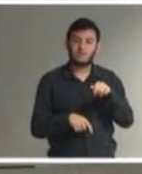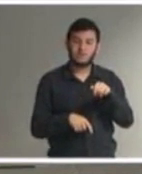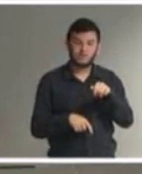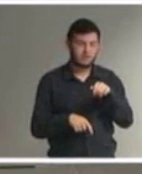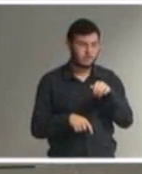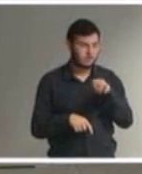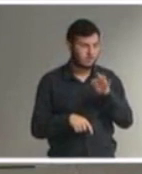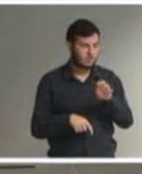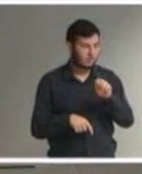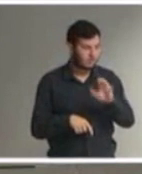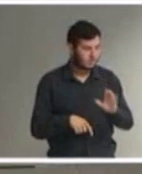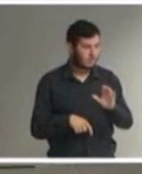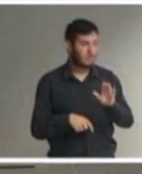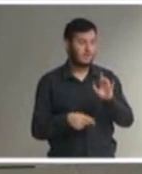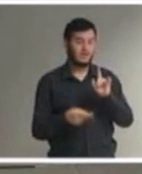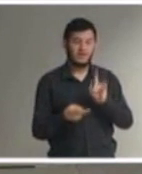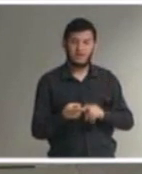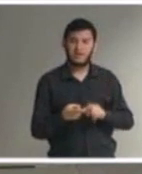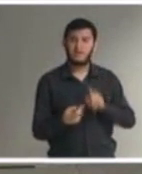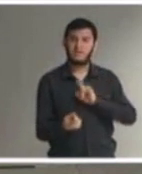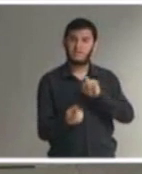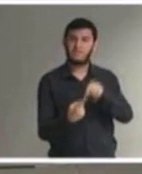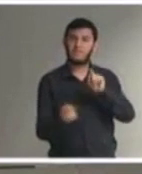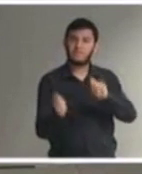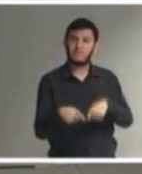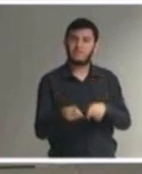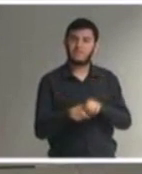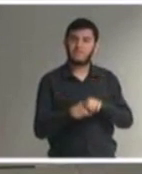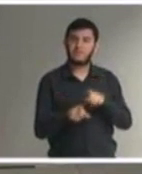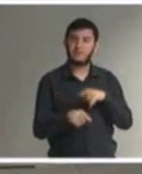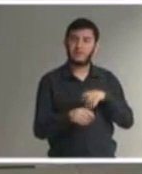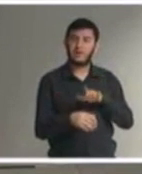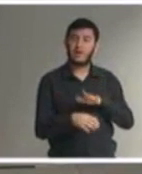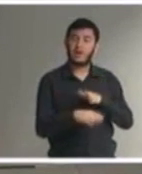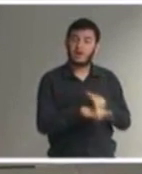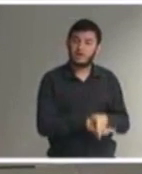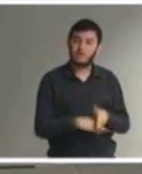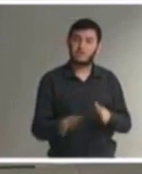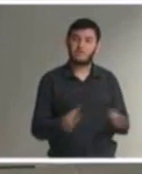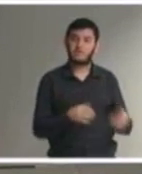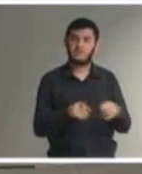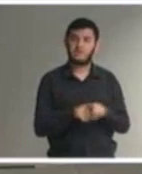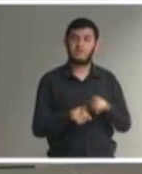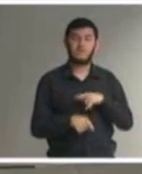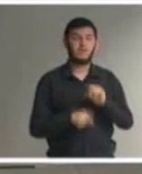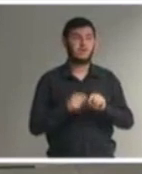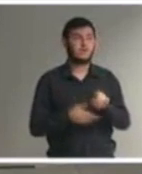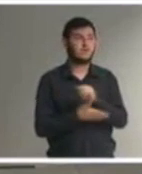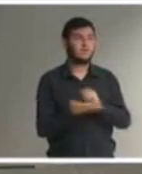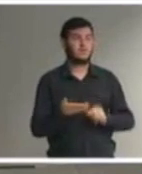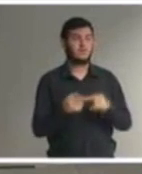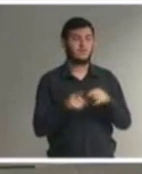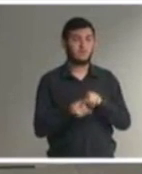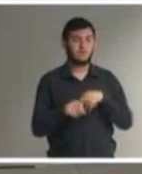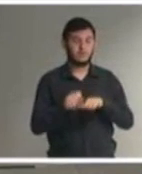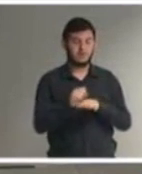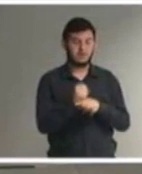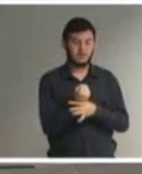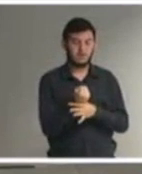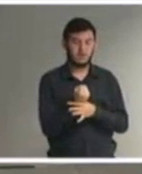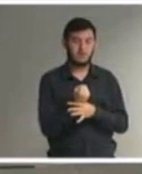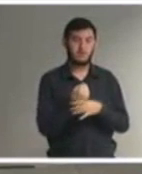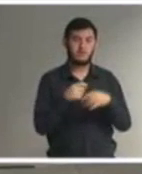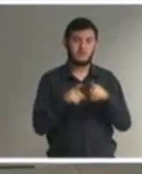mesmo se chegar a uma ação civil pública na tutela coletiva além de garantir